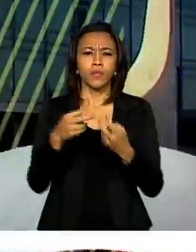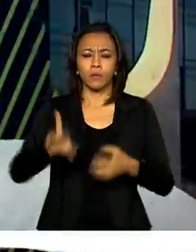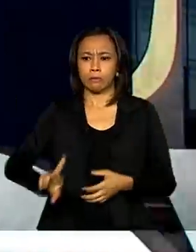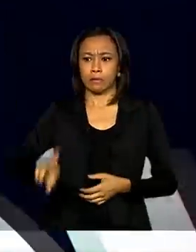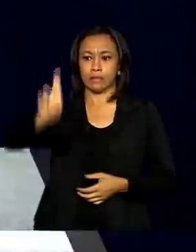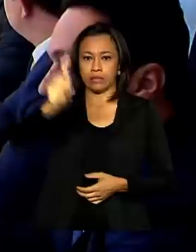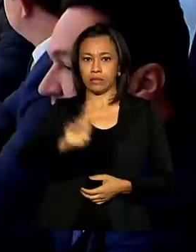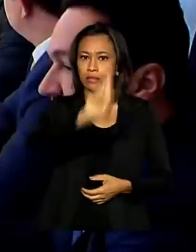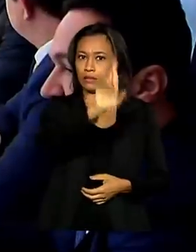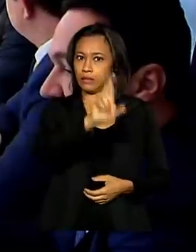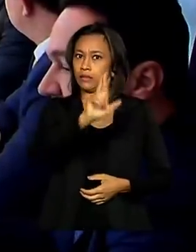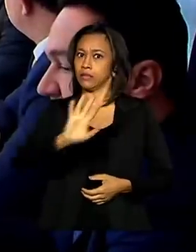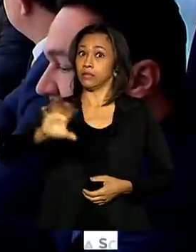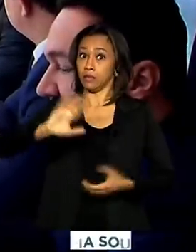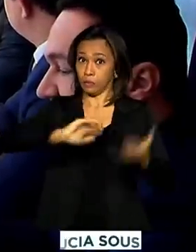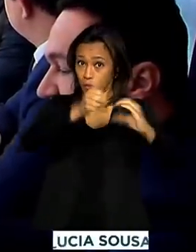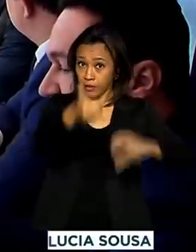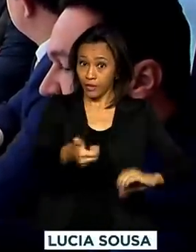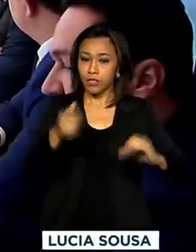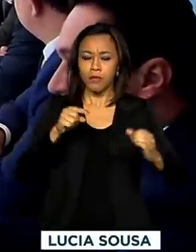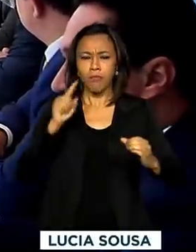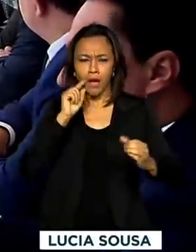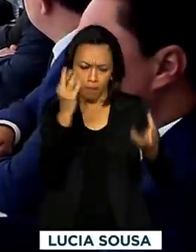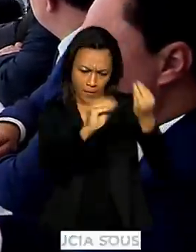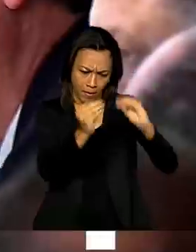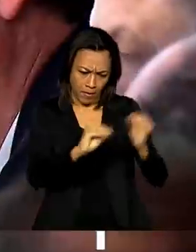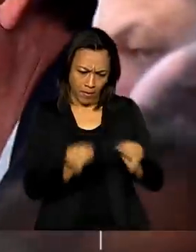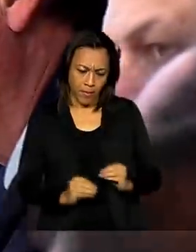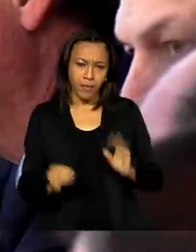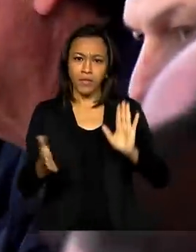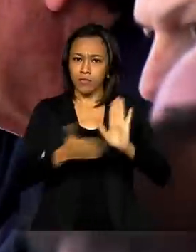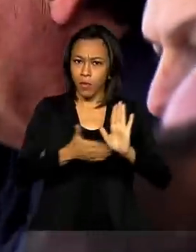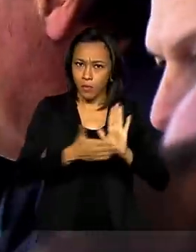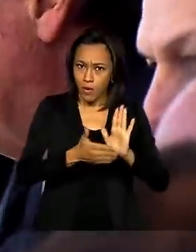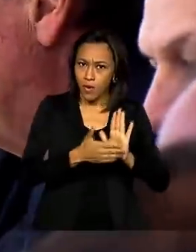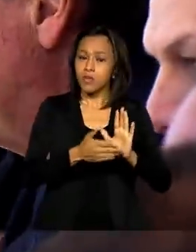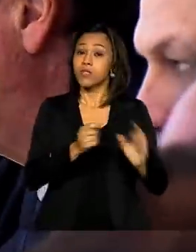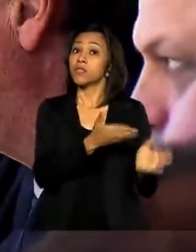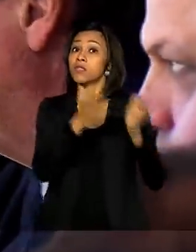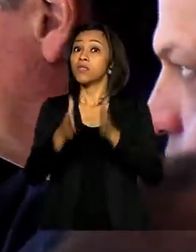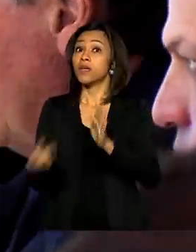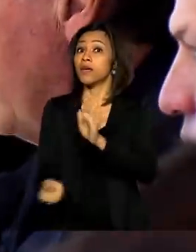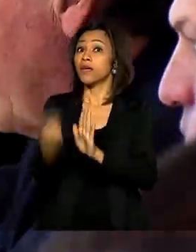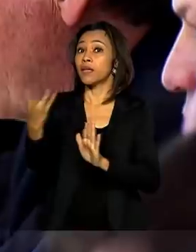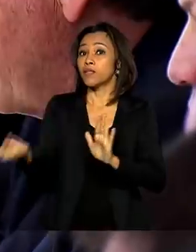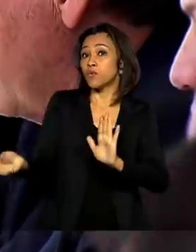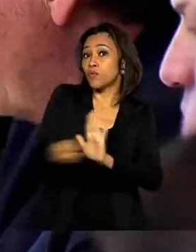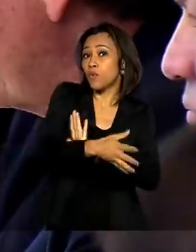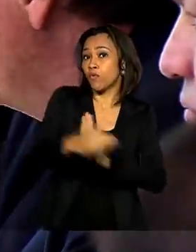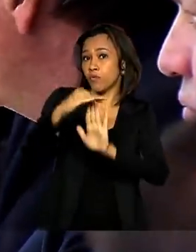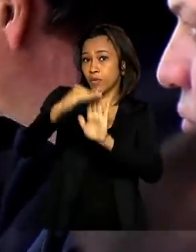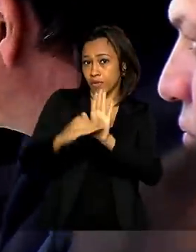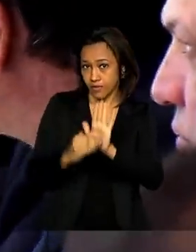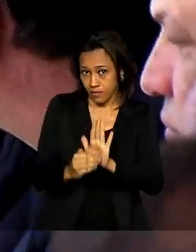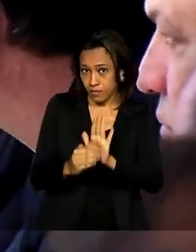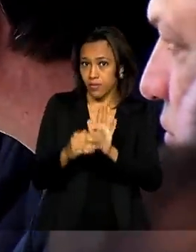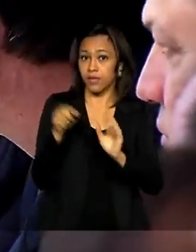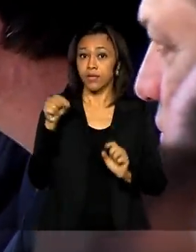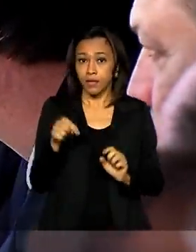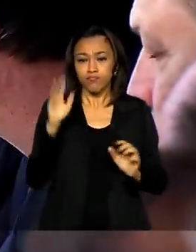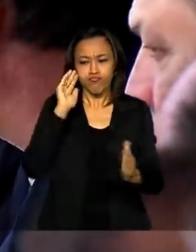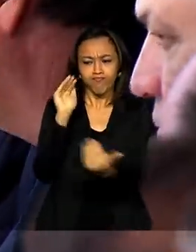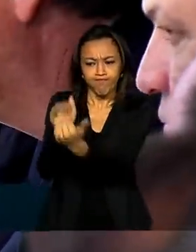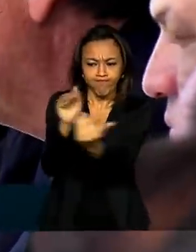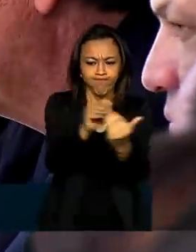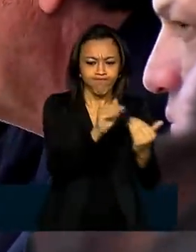do Congresso para alinhar a votação das reformas e a criação de um novo programa de transferência de renda. Com o consenso